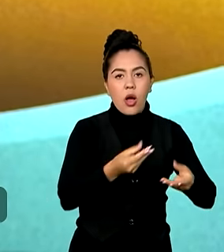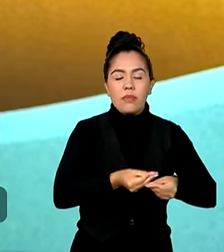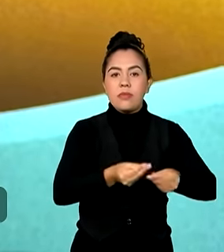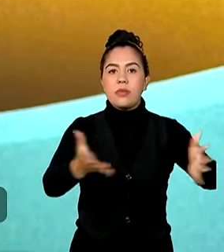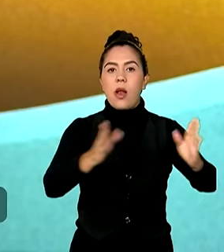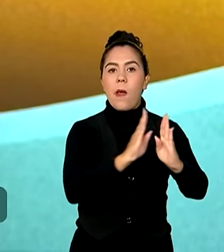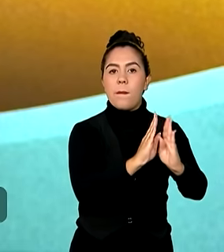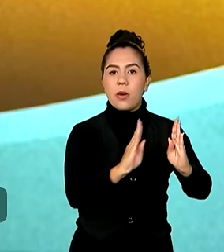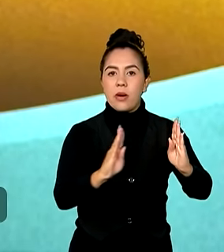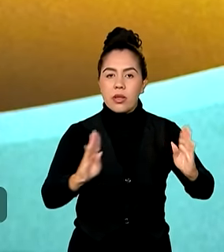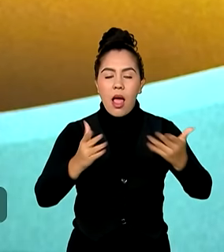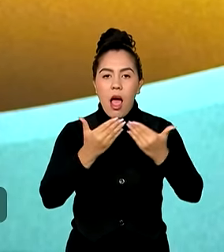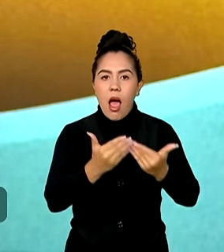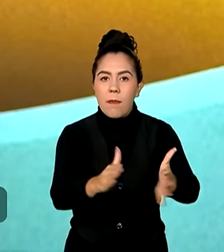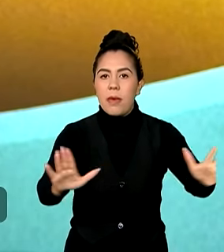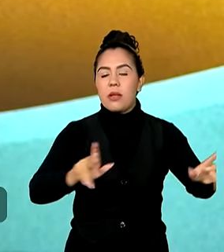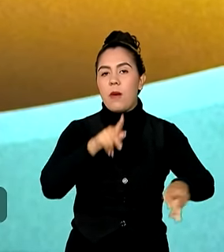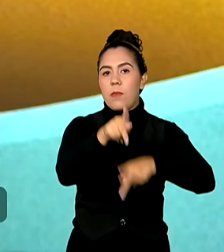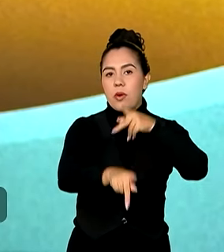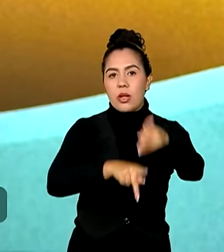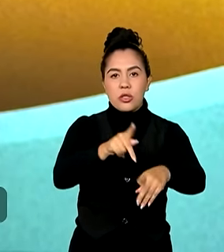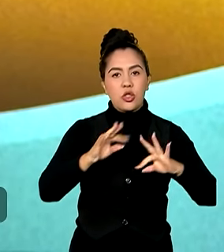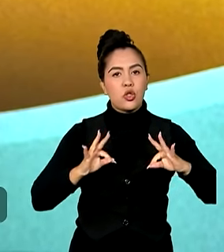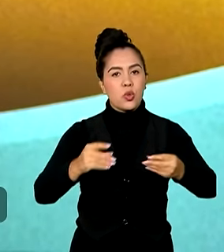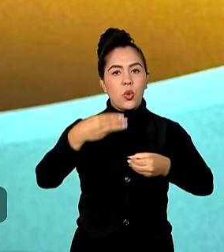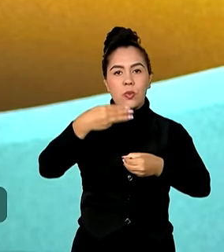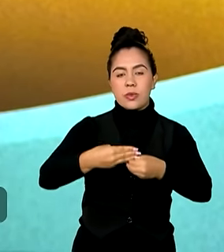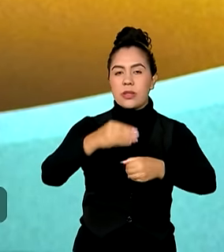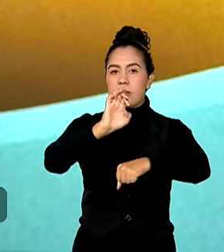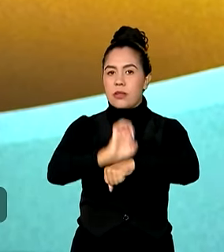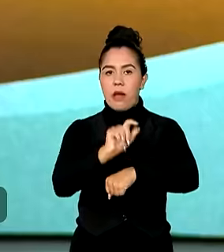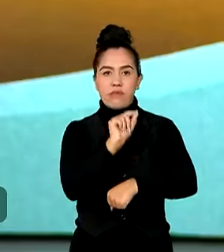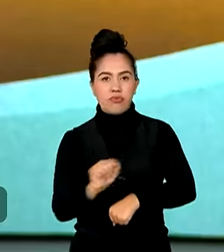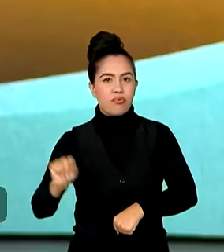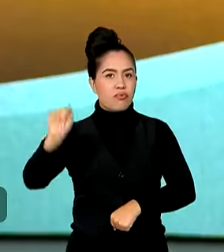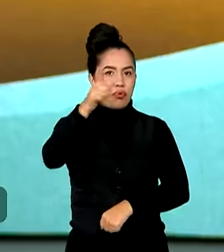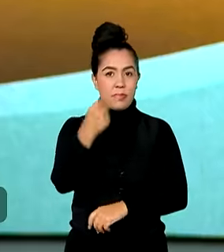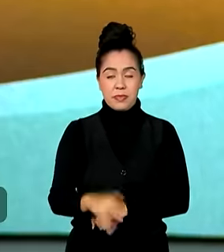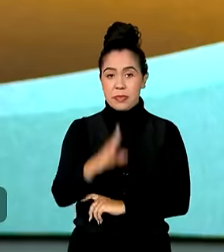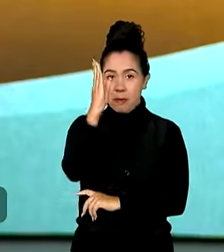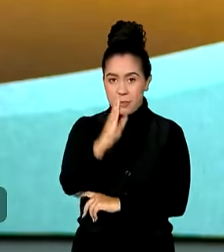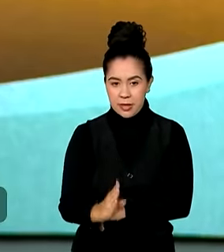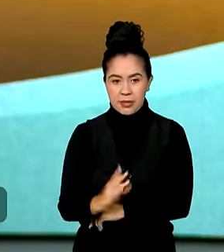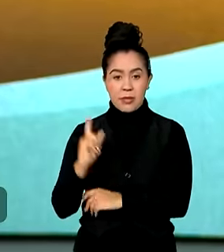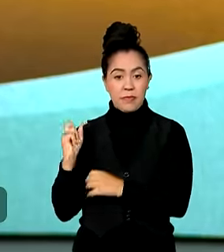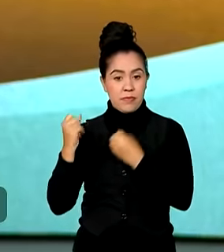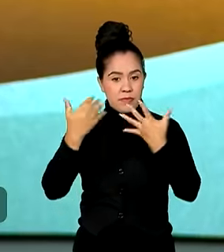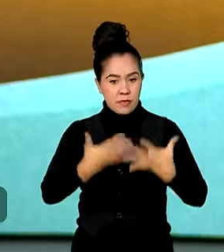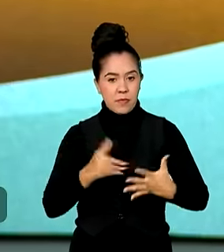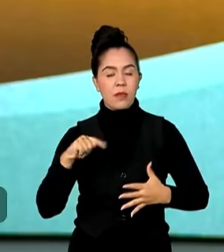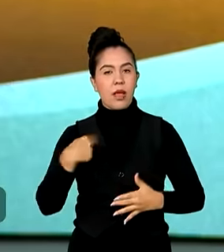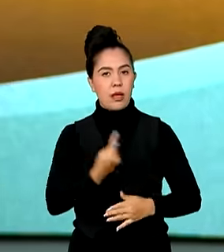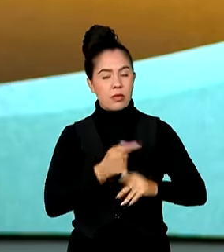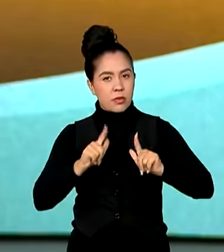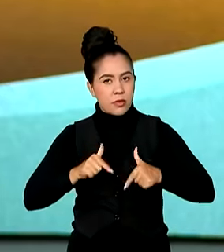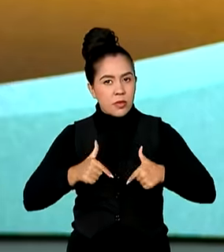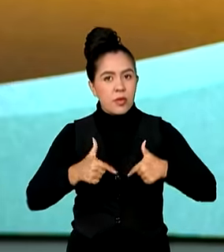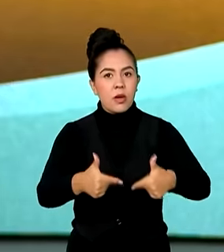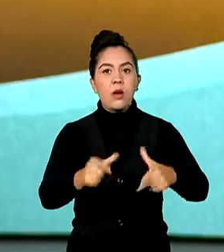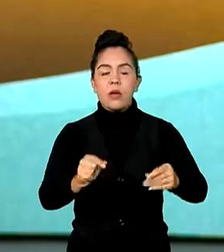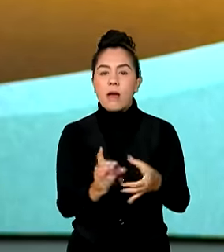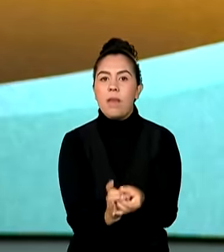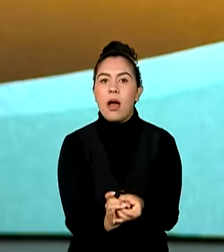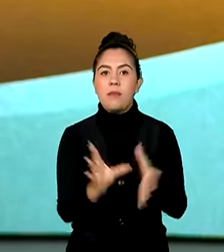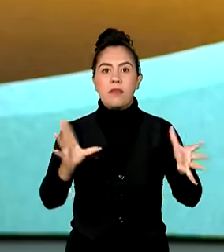comunitárias de todos os municípios e estados desse país. Estamos trabalhando na democratização do acesso ao livro